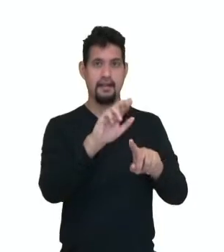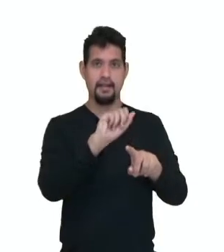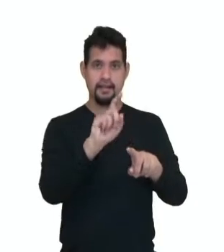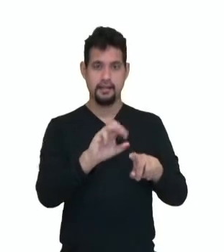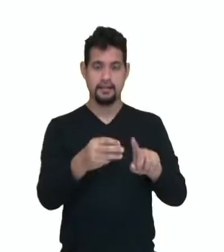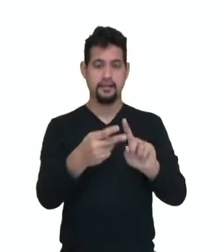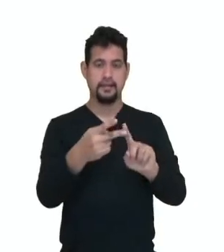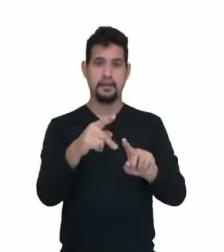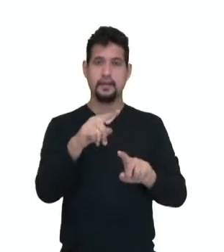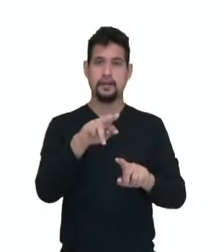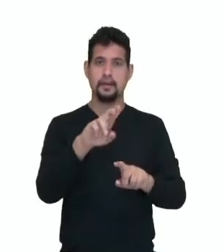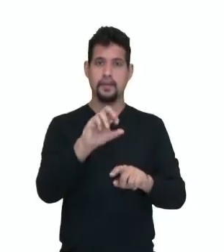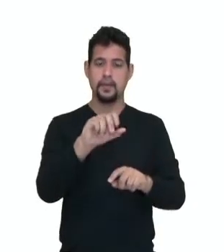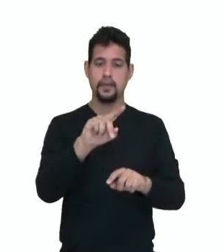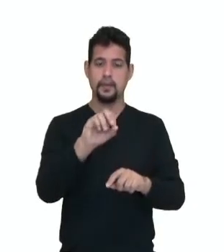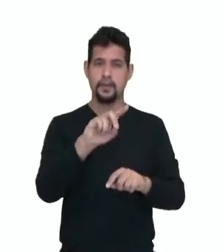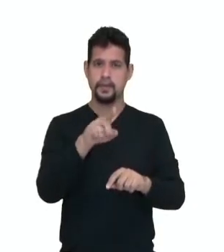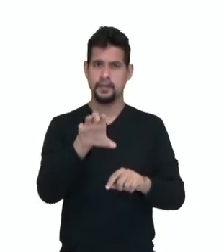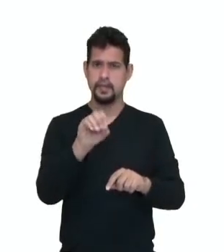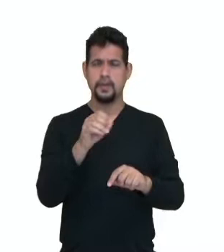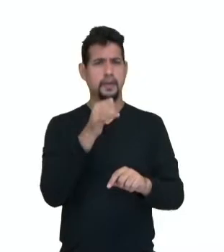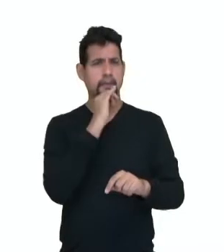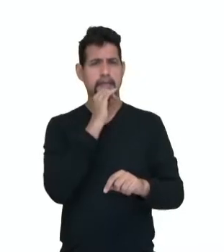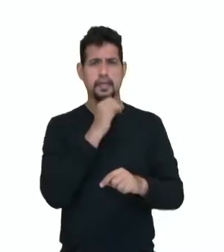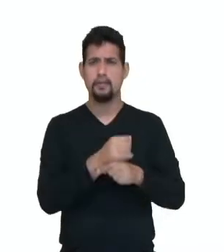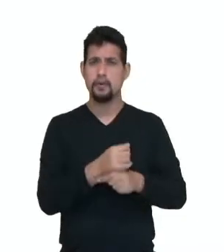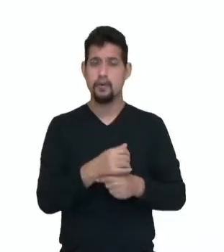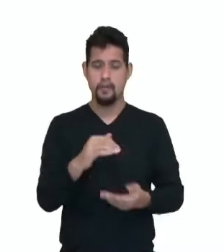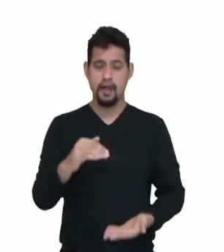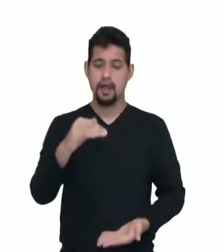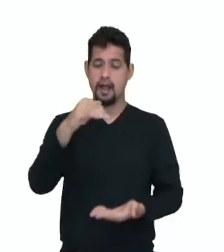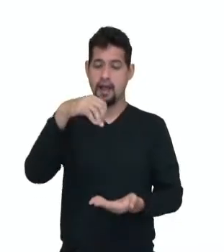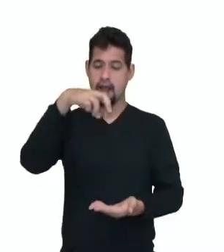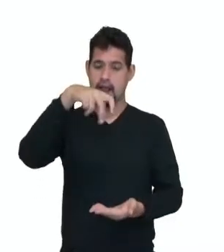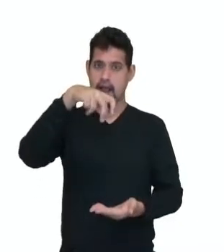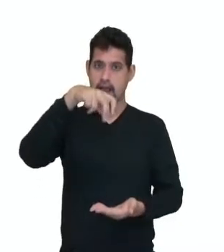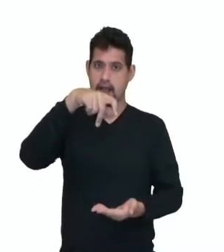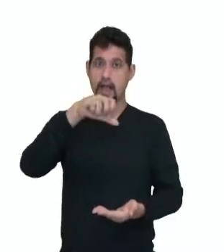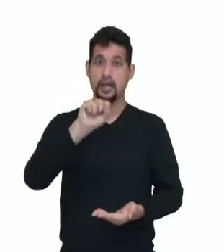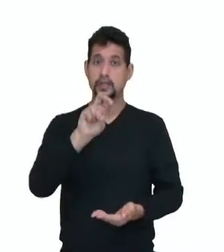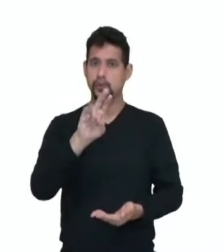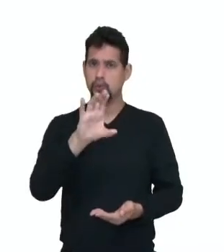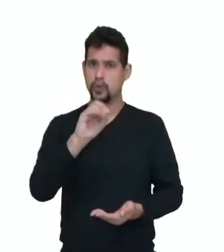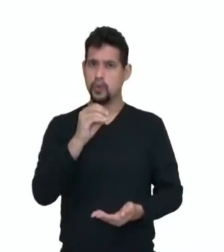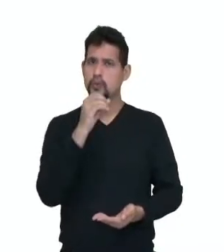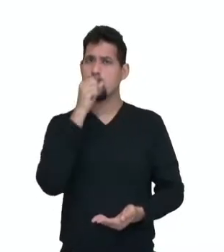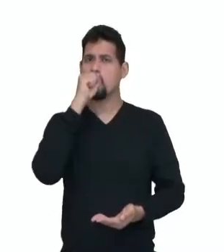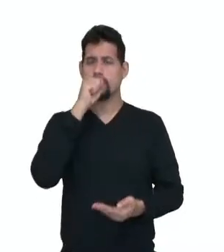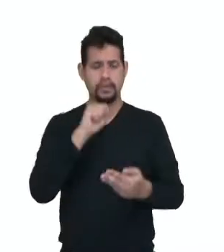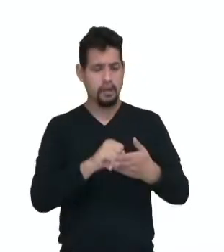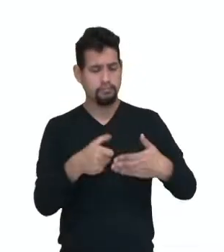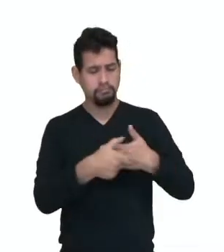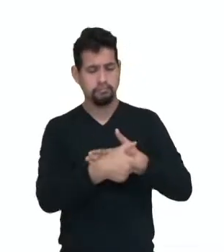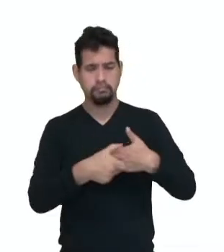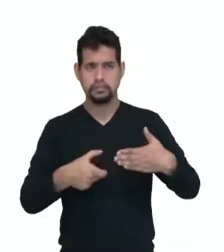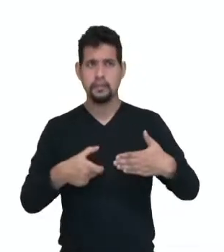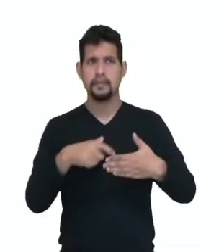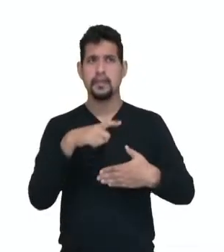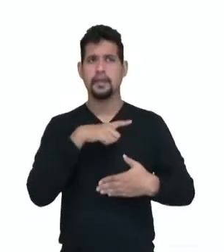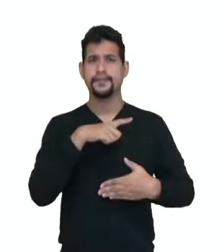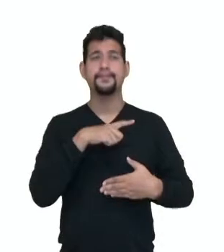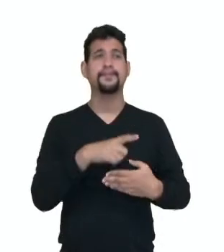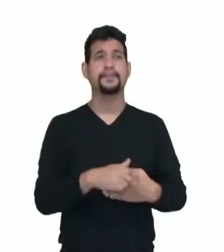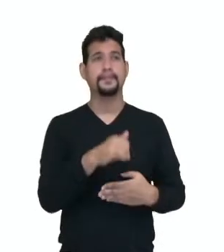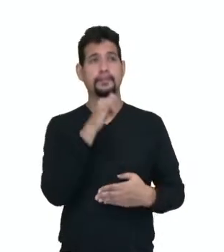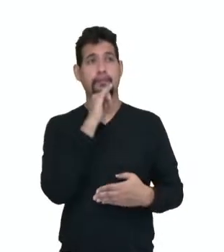Pense aqui comigo, no rótulo de um suco está a seguinte informação, um copo de suco concentrado para cinco